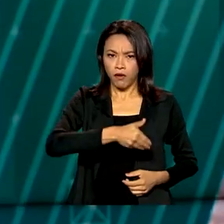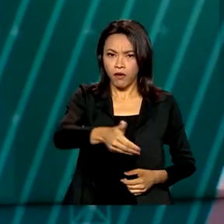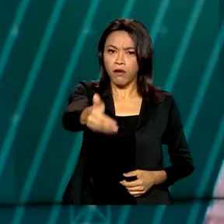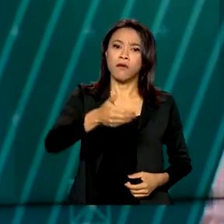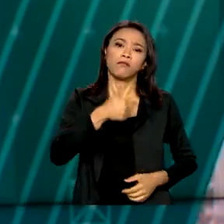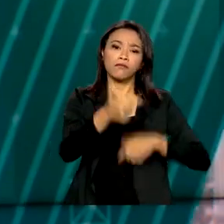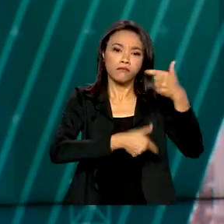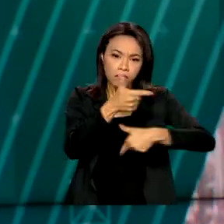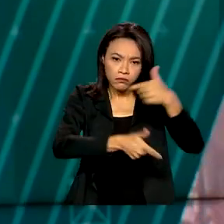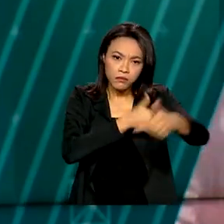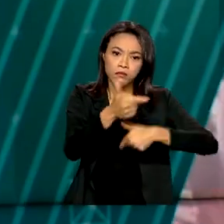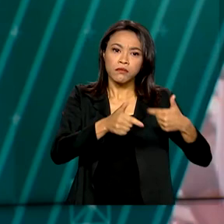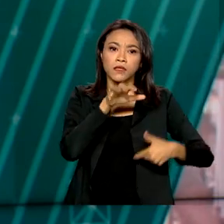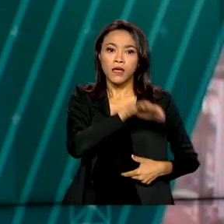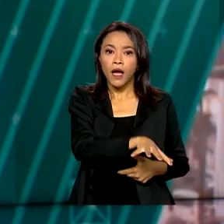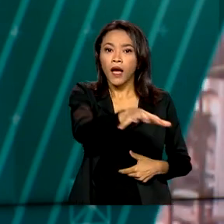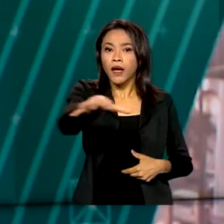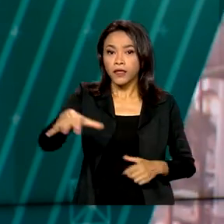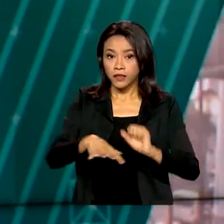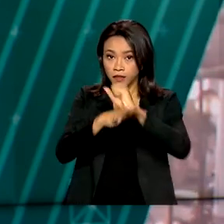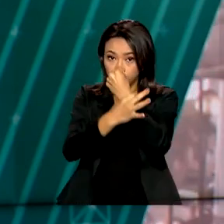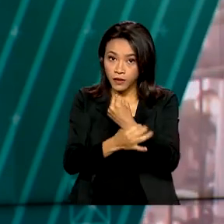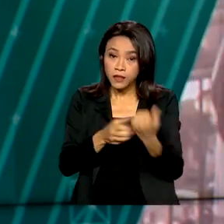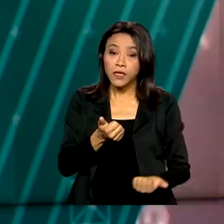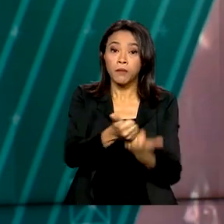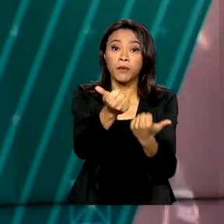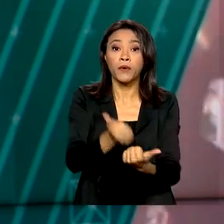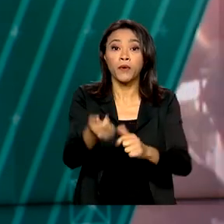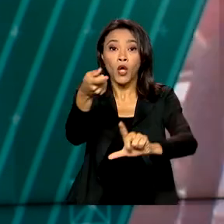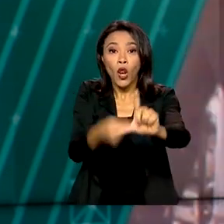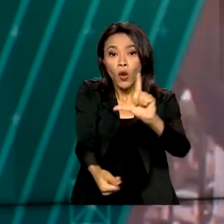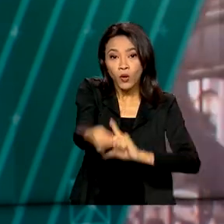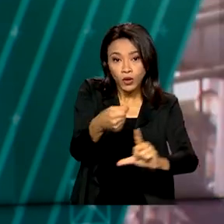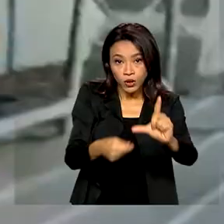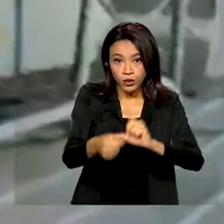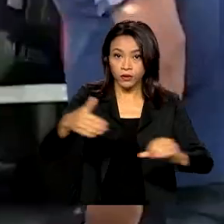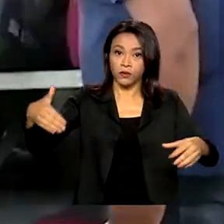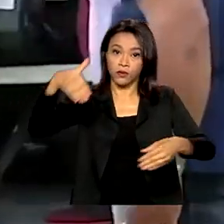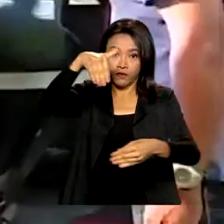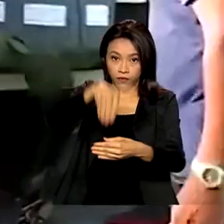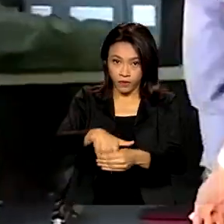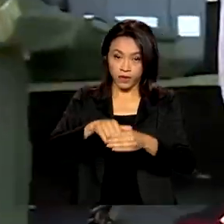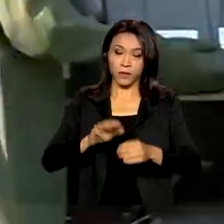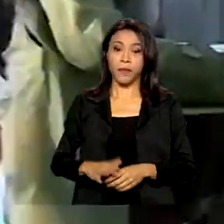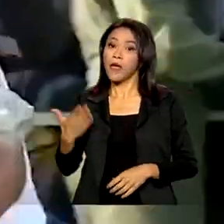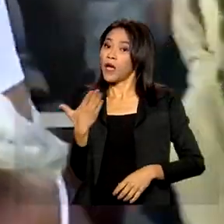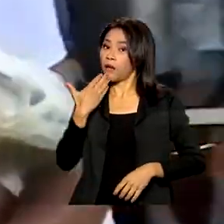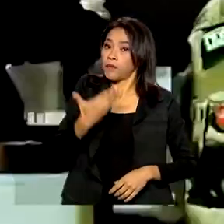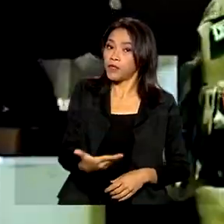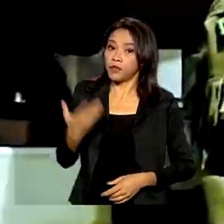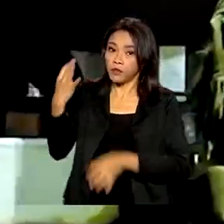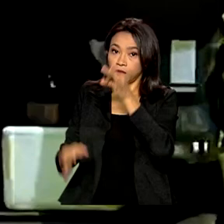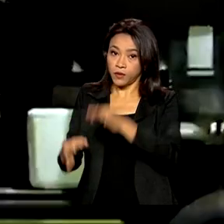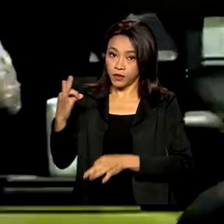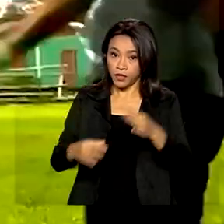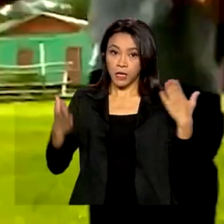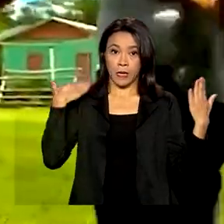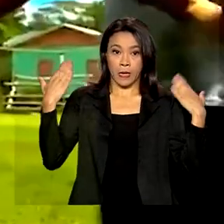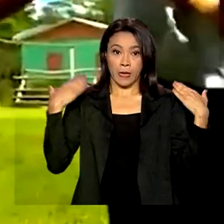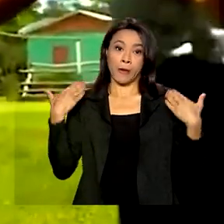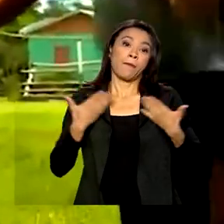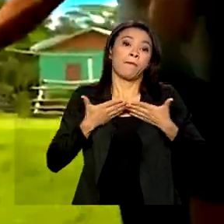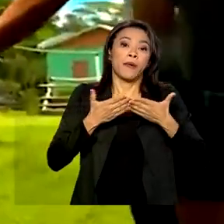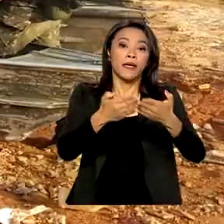nas áreas de segurança e de apoio logístico das eleições. A pedido da Justiça Eleitoral, Marinha, Exército e